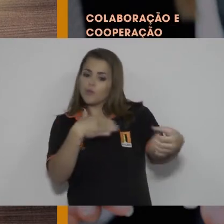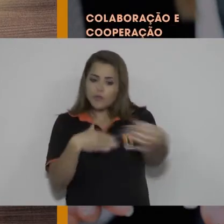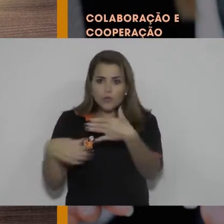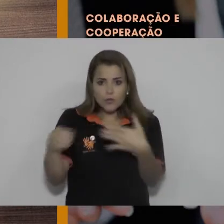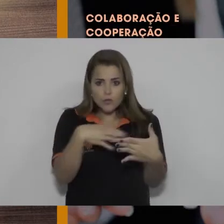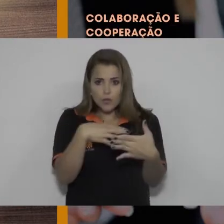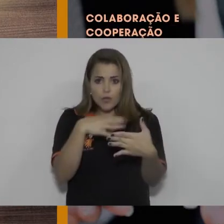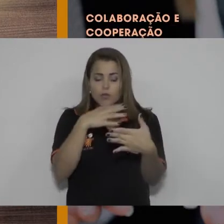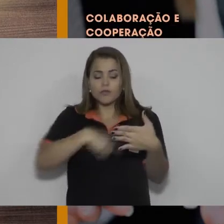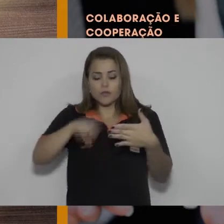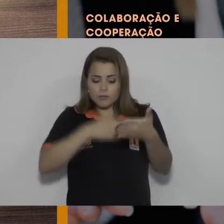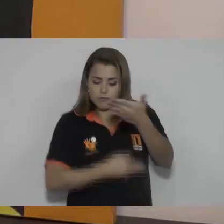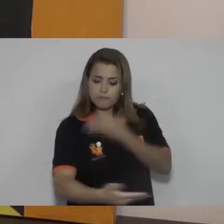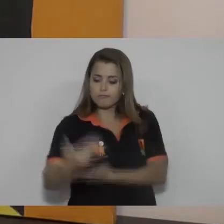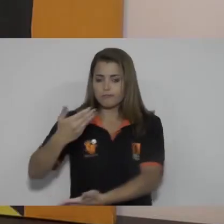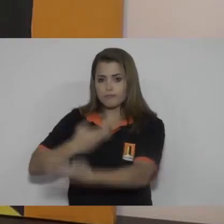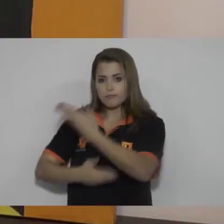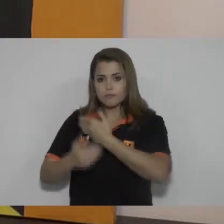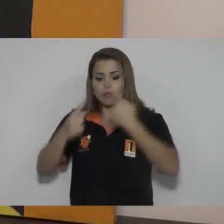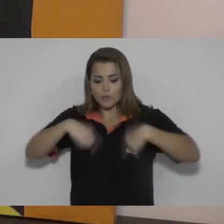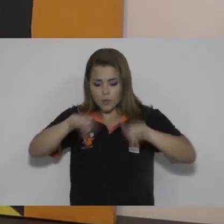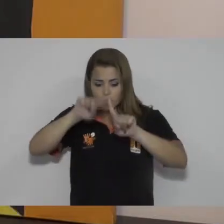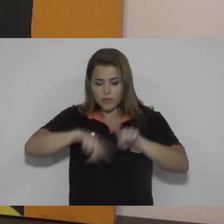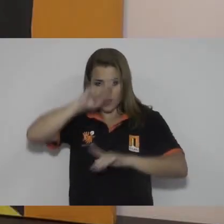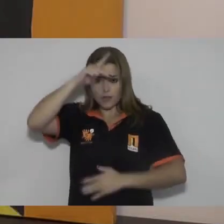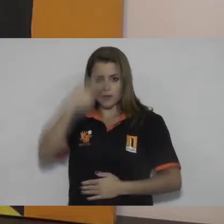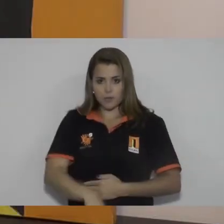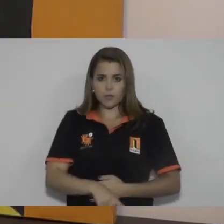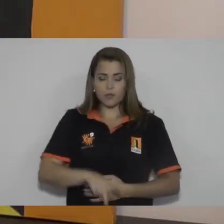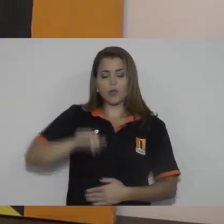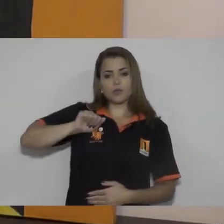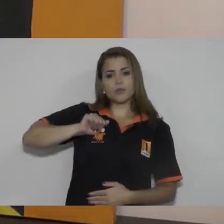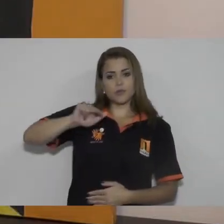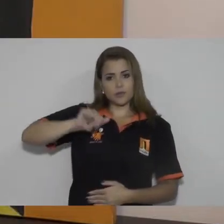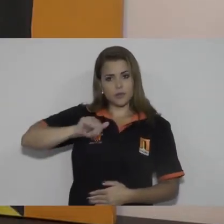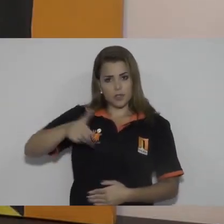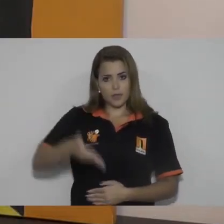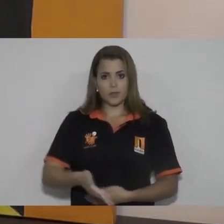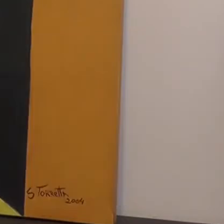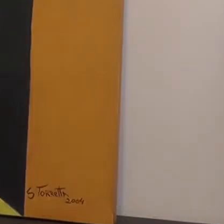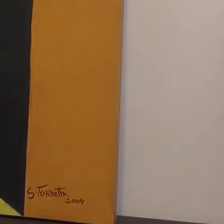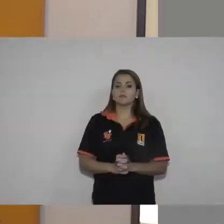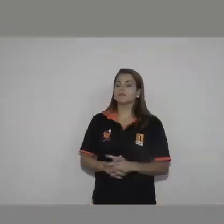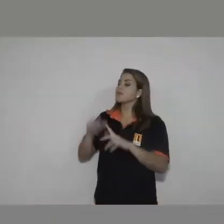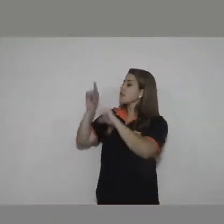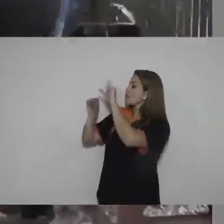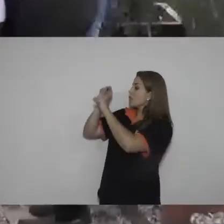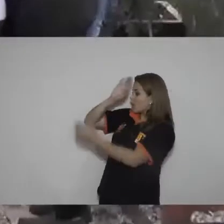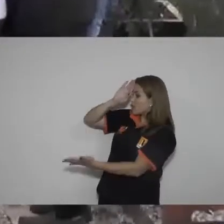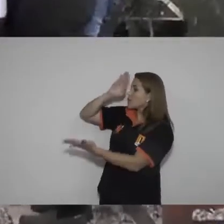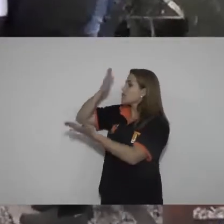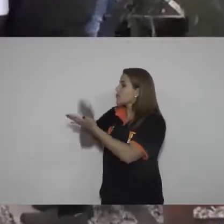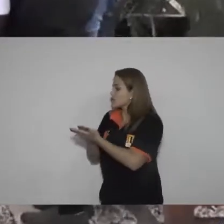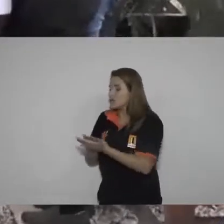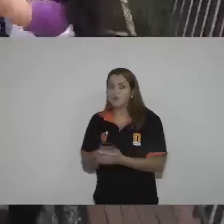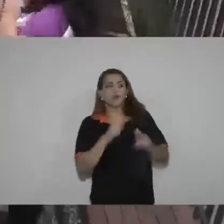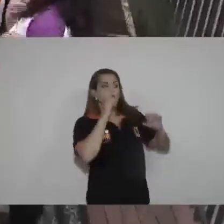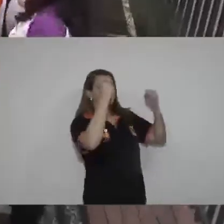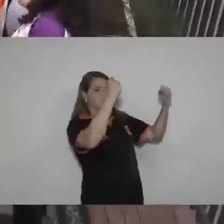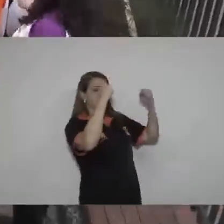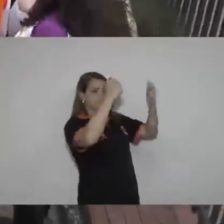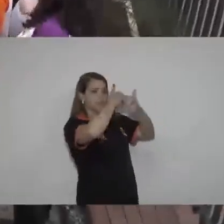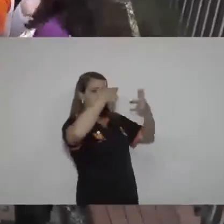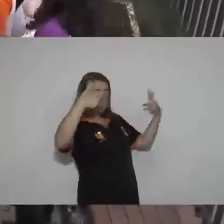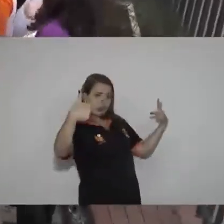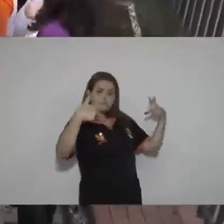e colaboração formam quem nós somos. Formam a Unileu! Unileu é grande e damos